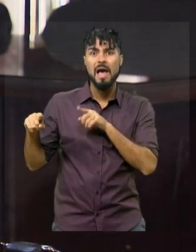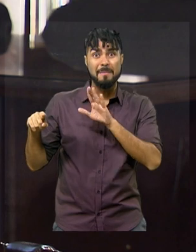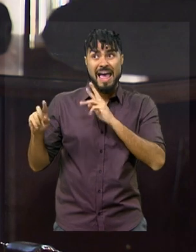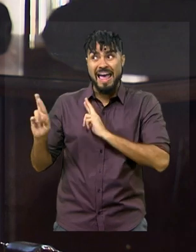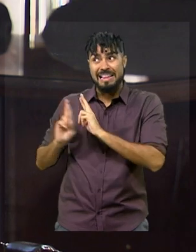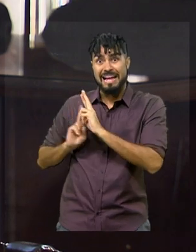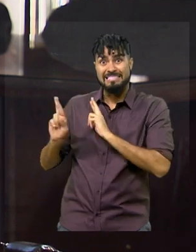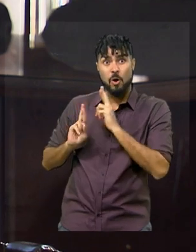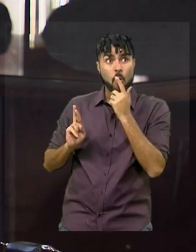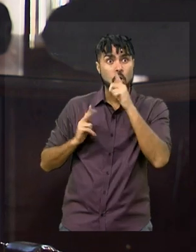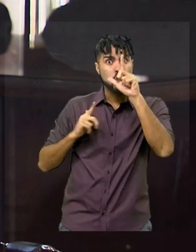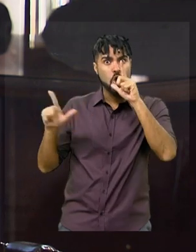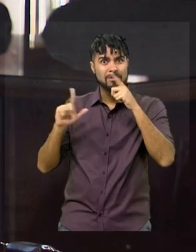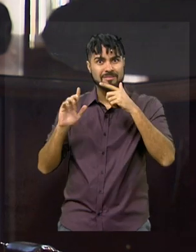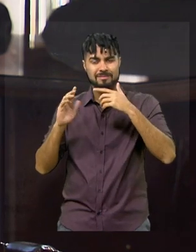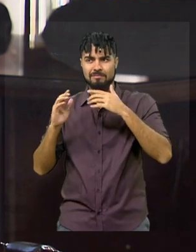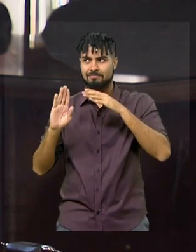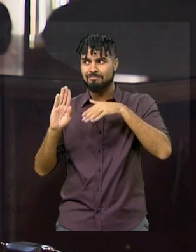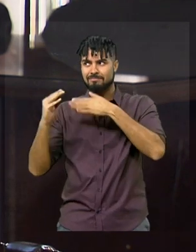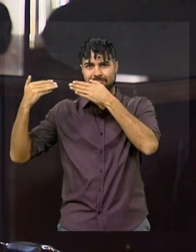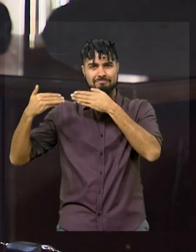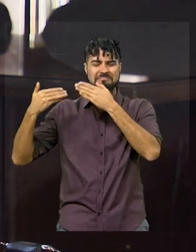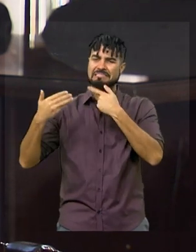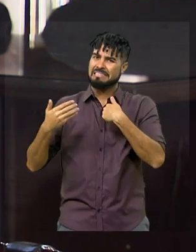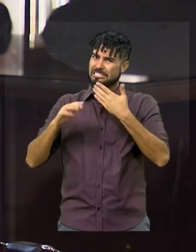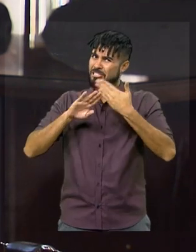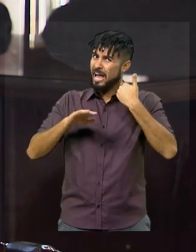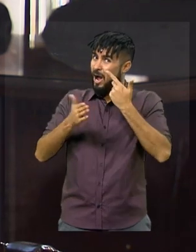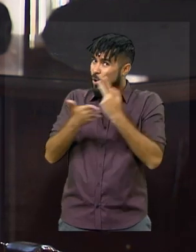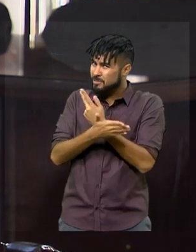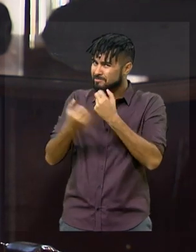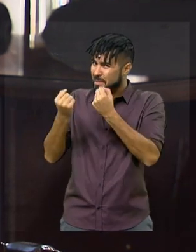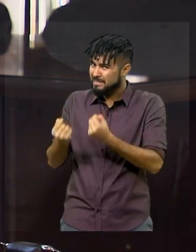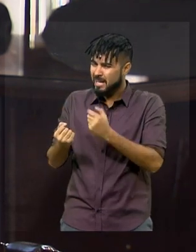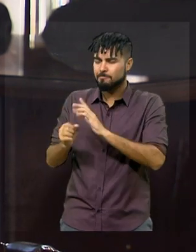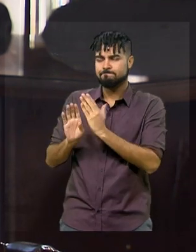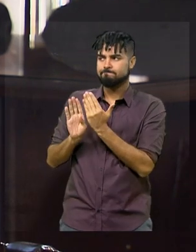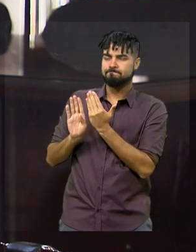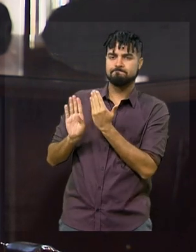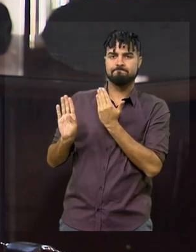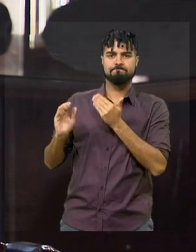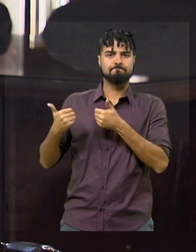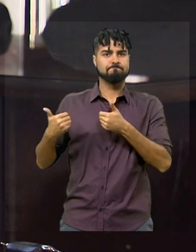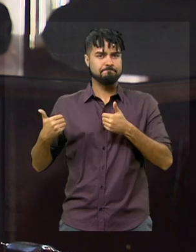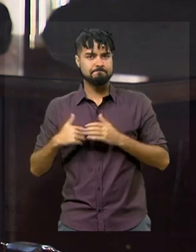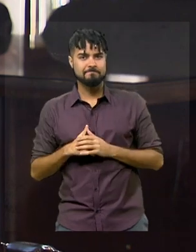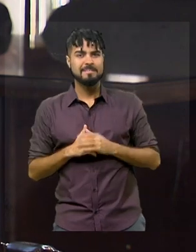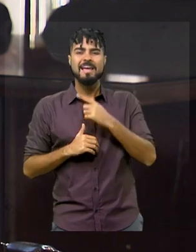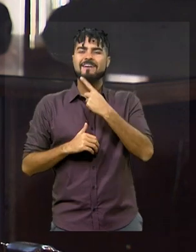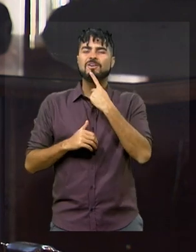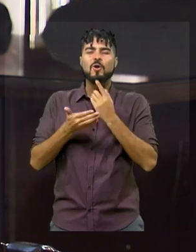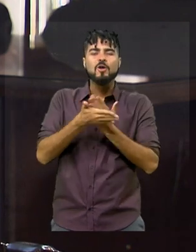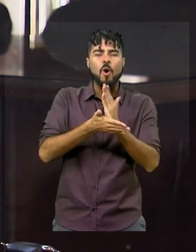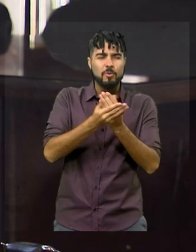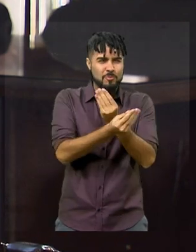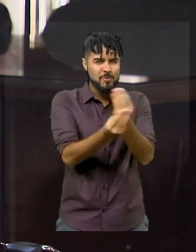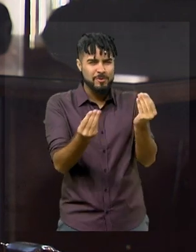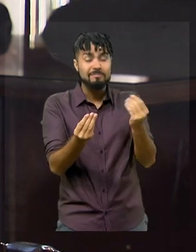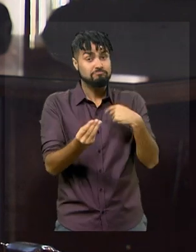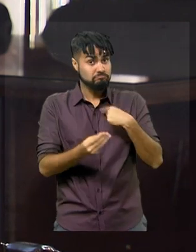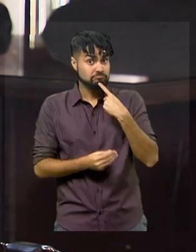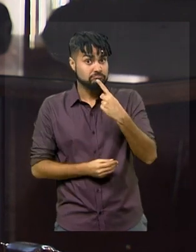relação além disso, depois de tudo que aconteceu. Você falou de incômodo e como que, se a gente acabou chegando em dois anos